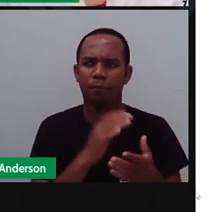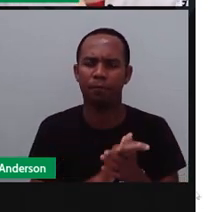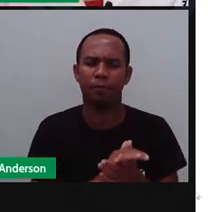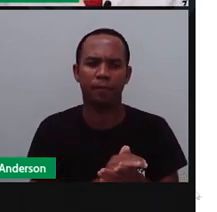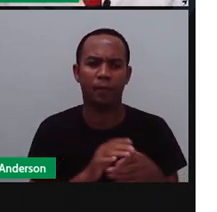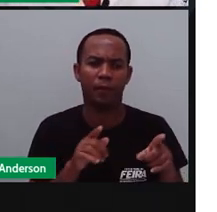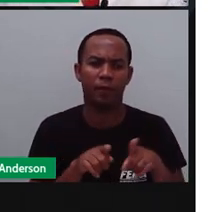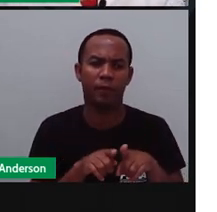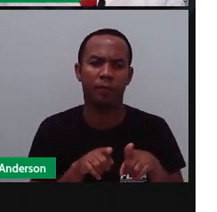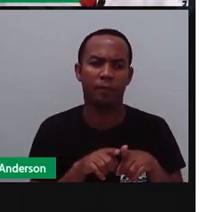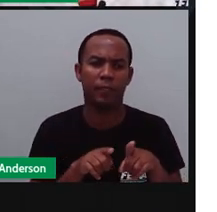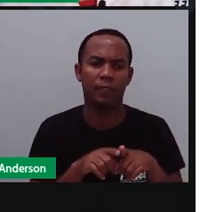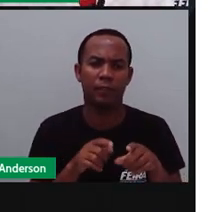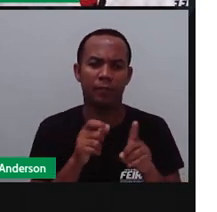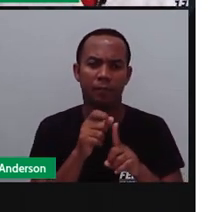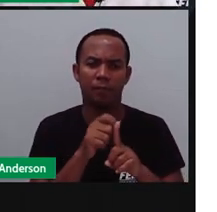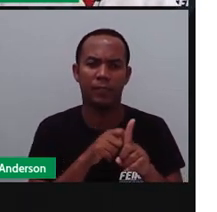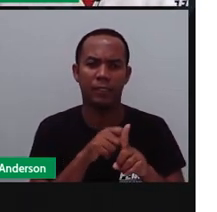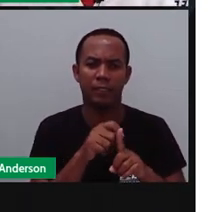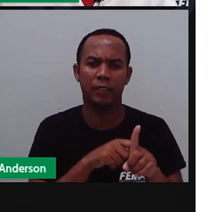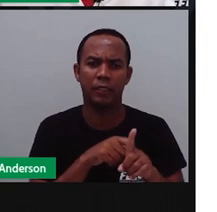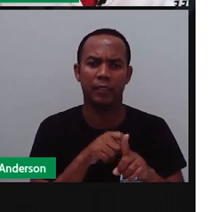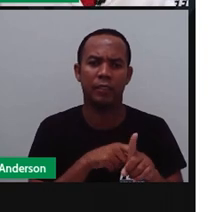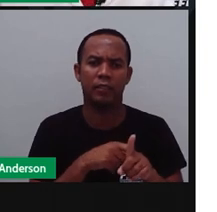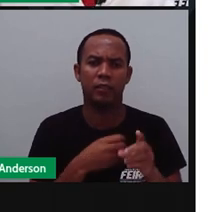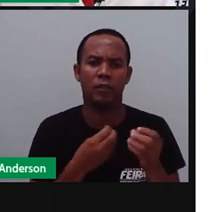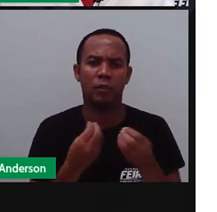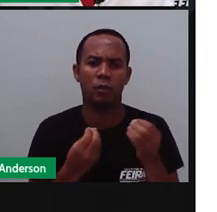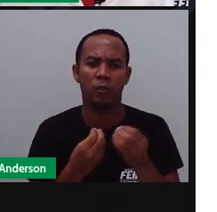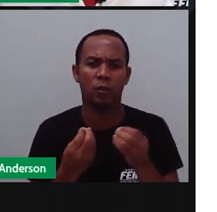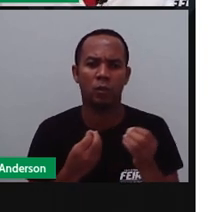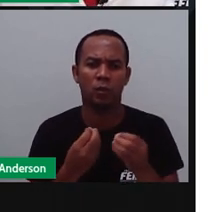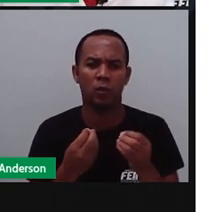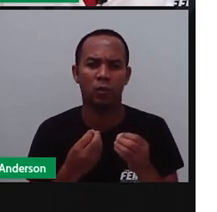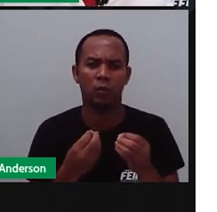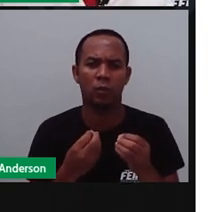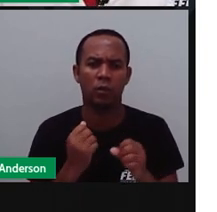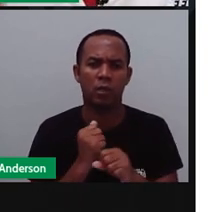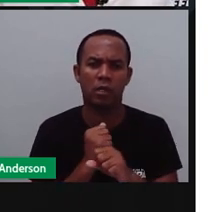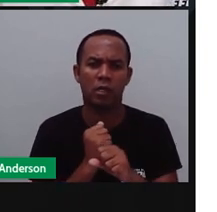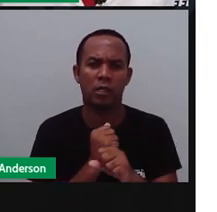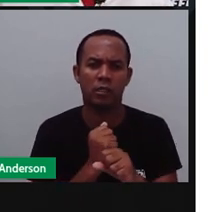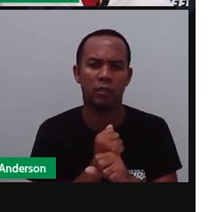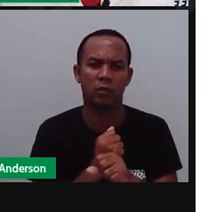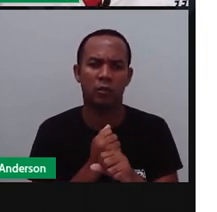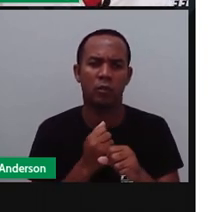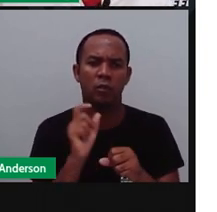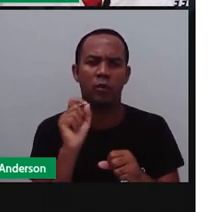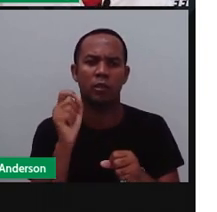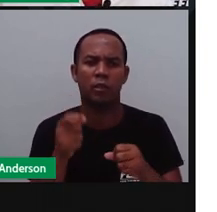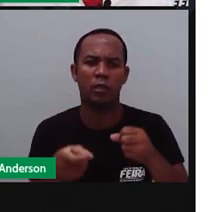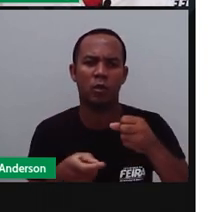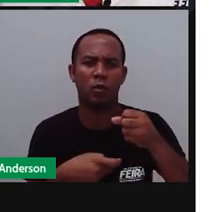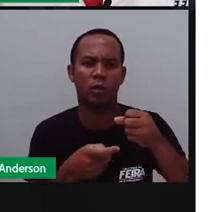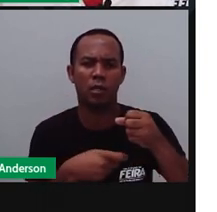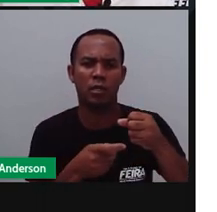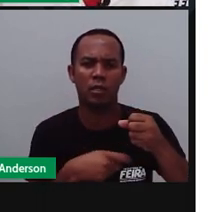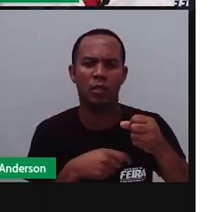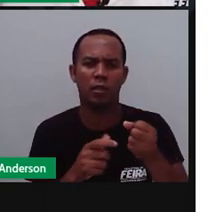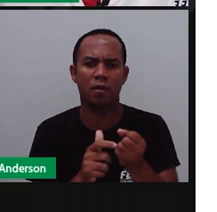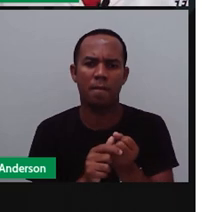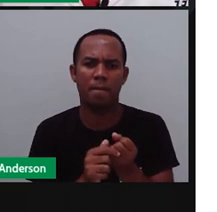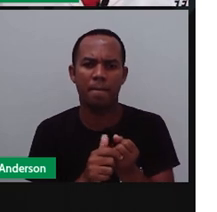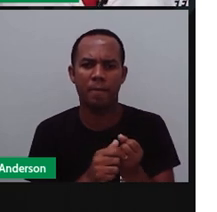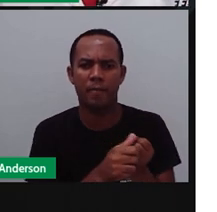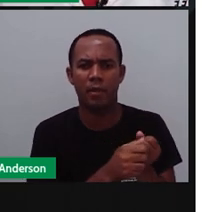E esse período de junho, né? Junho e julho é o período justamente da colheita desse milho. E